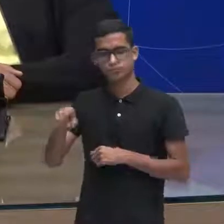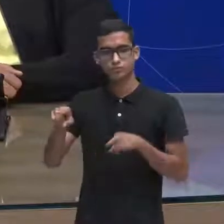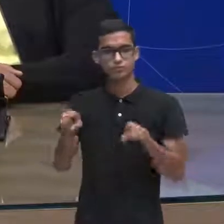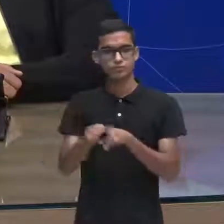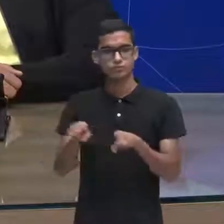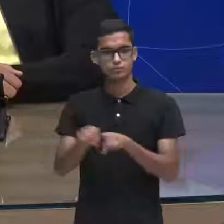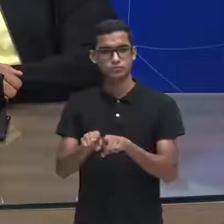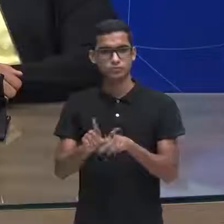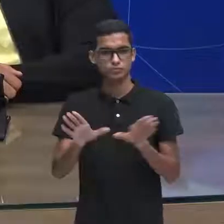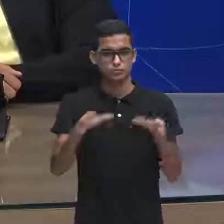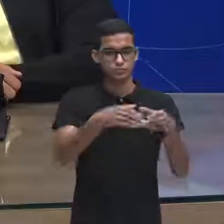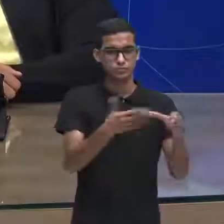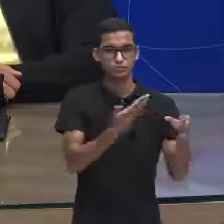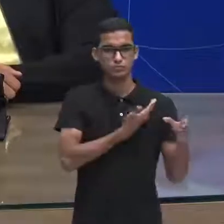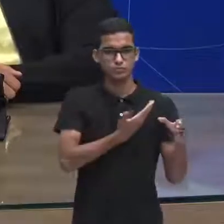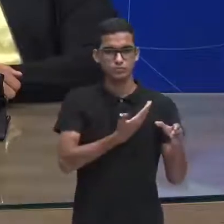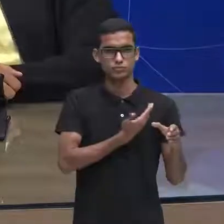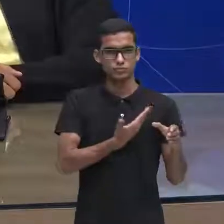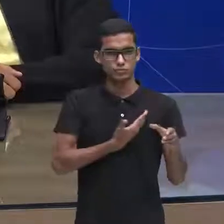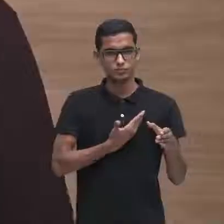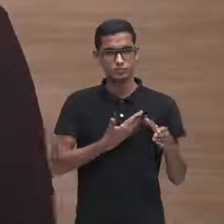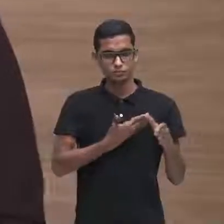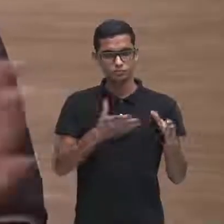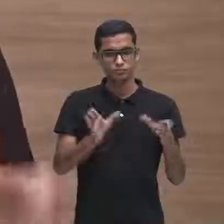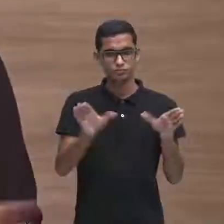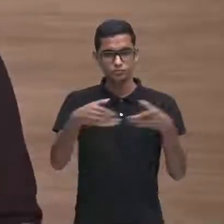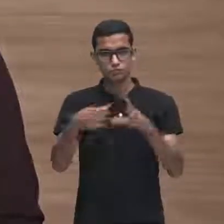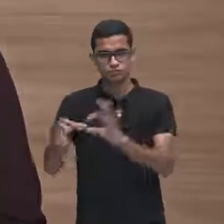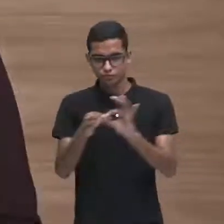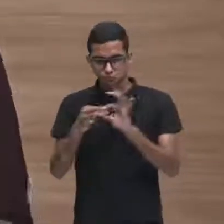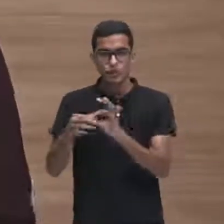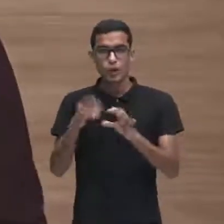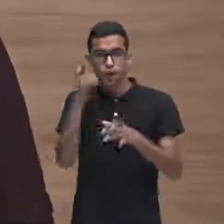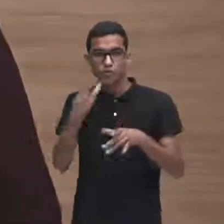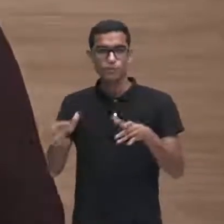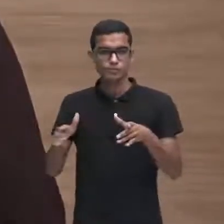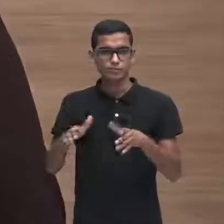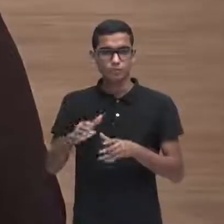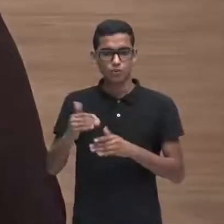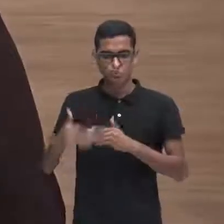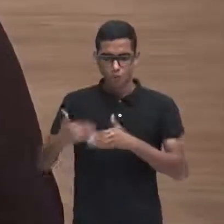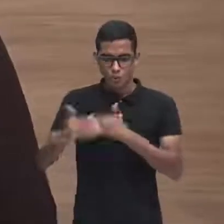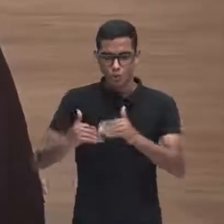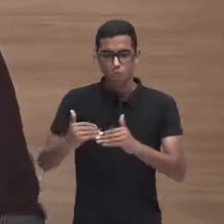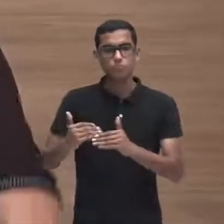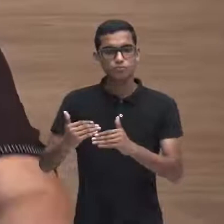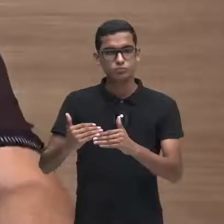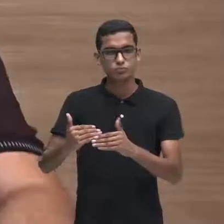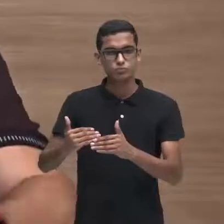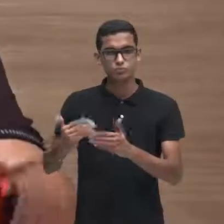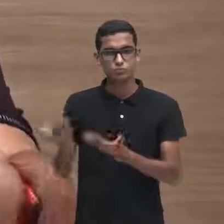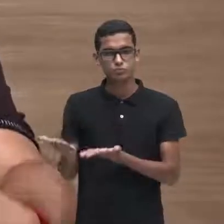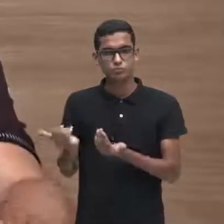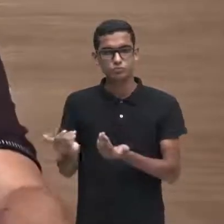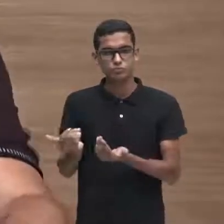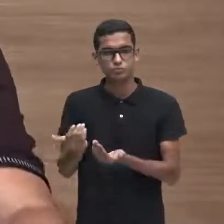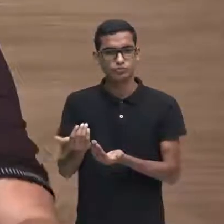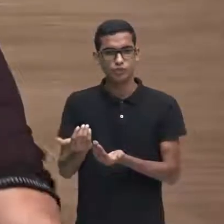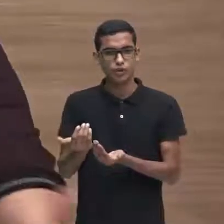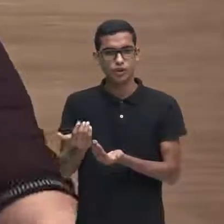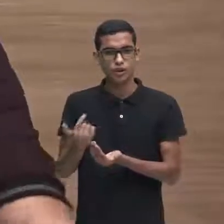adolescência como o Afonso estava colocando eu não vou perguntar aqui para o Afonso como é que foi quando ele se interessou pela primeira